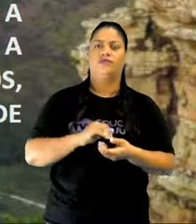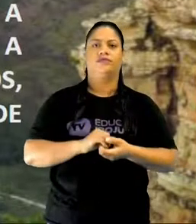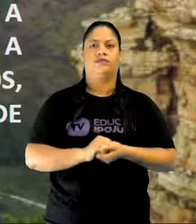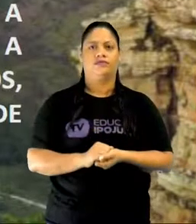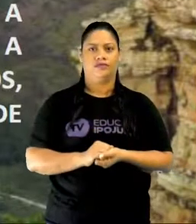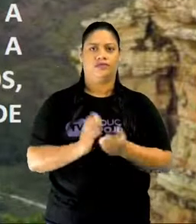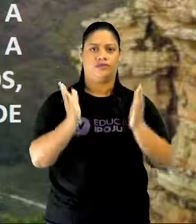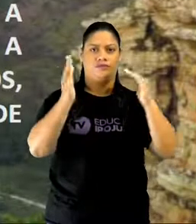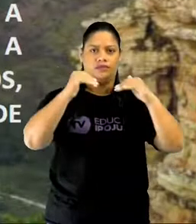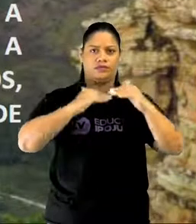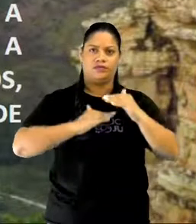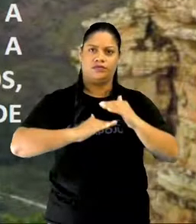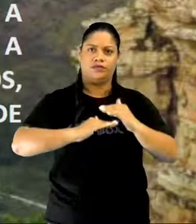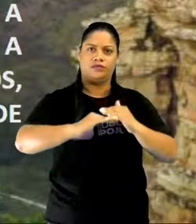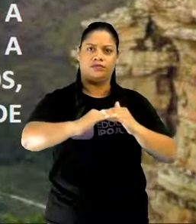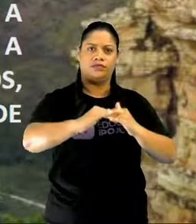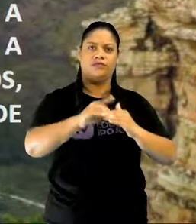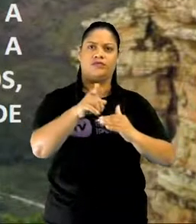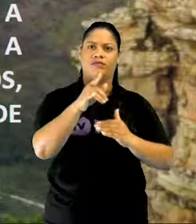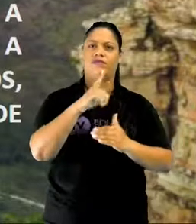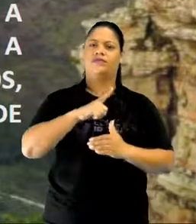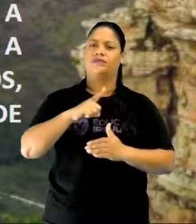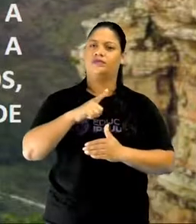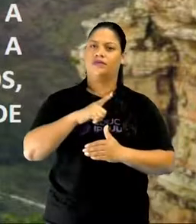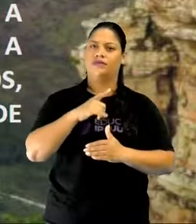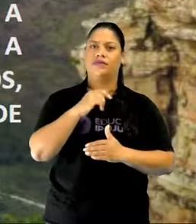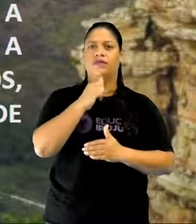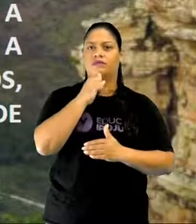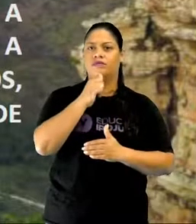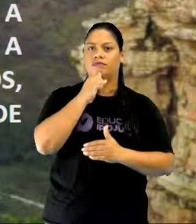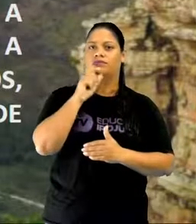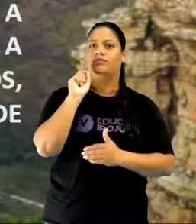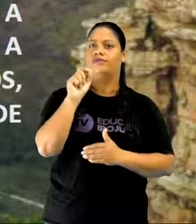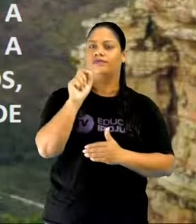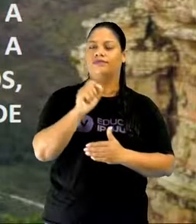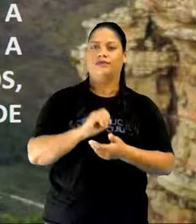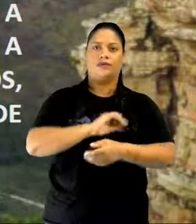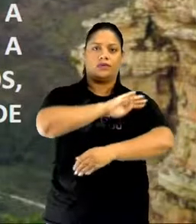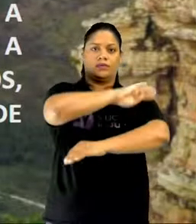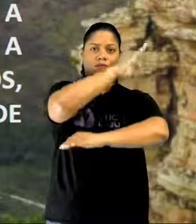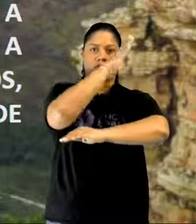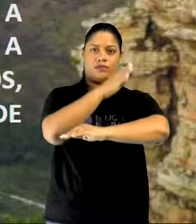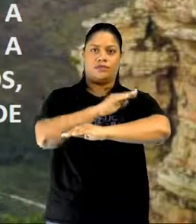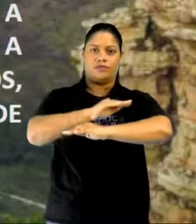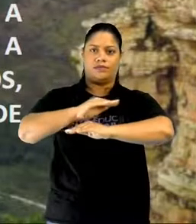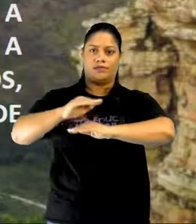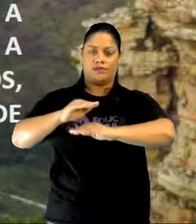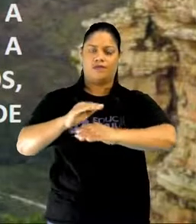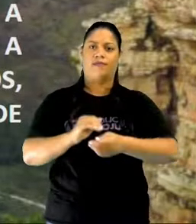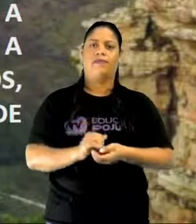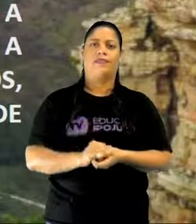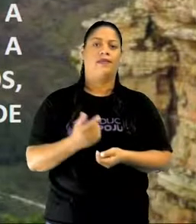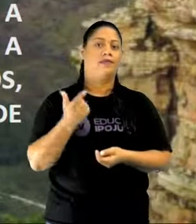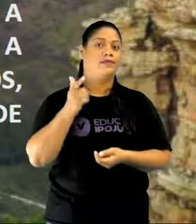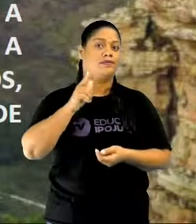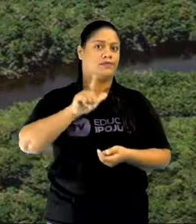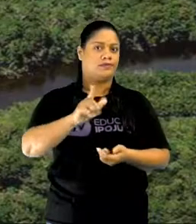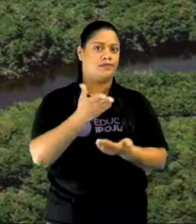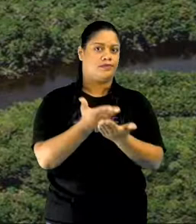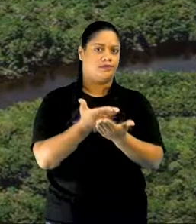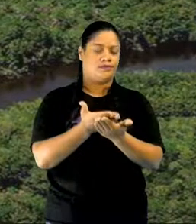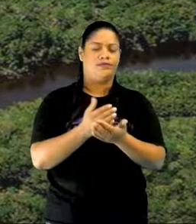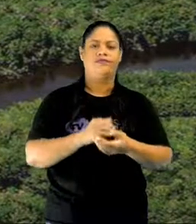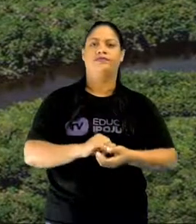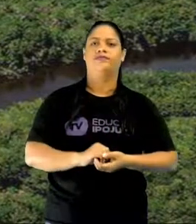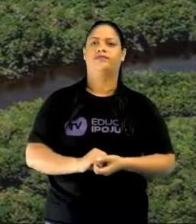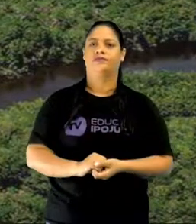diamantina, que é para vocês terem um exemplo do que é planalto. Ok? Vamos para a outra parte do nosso